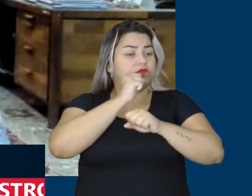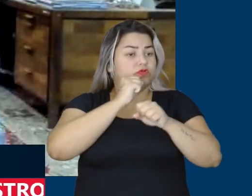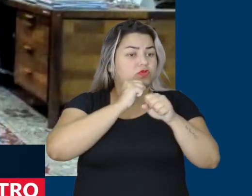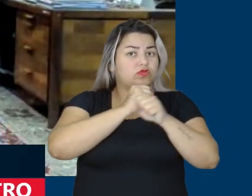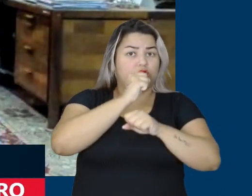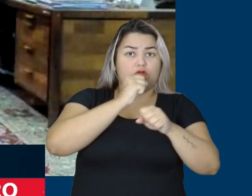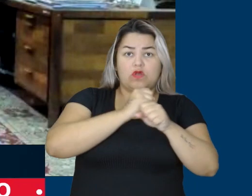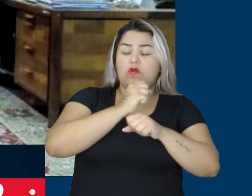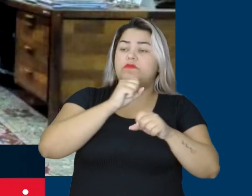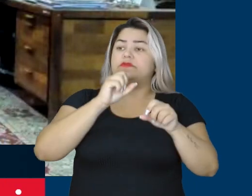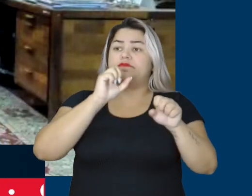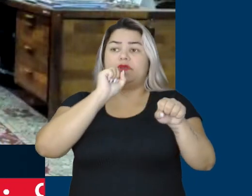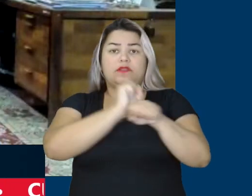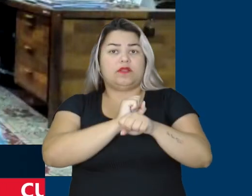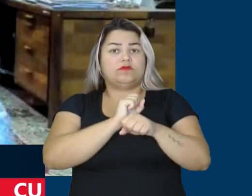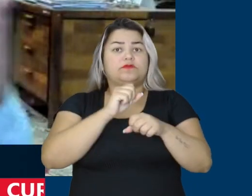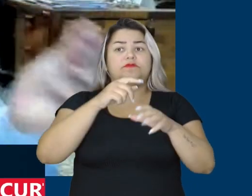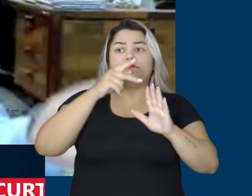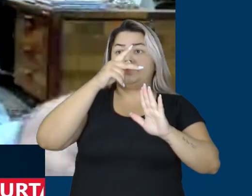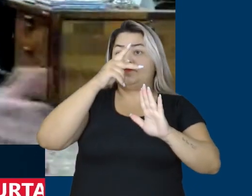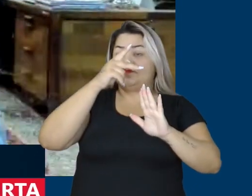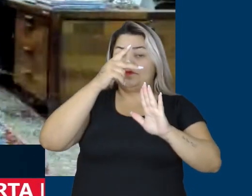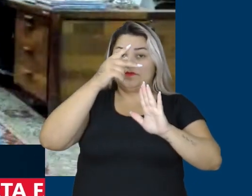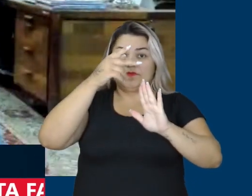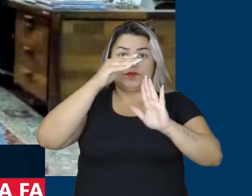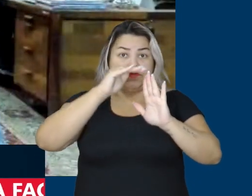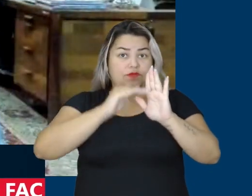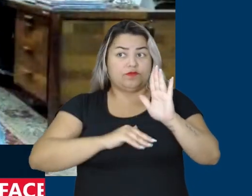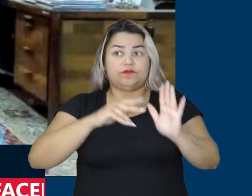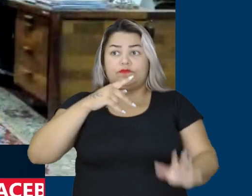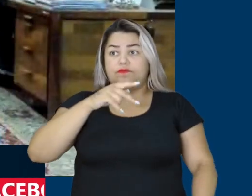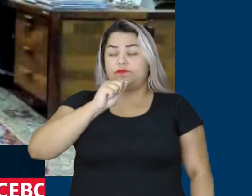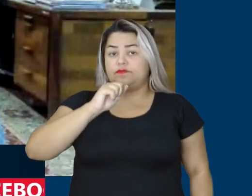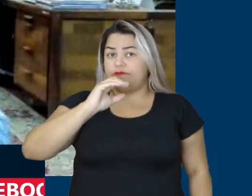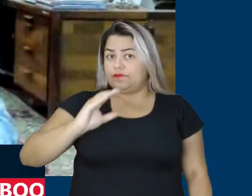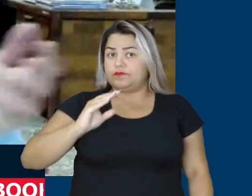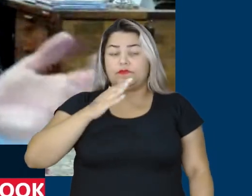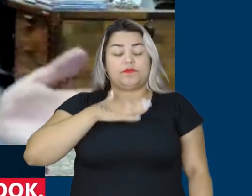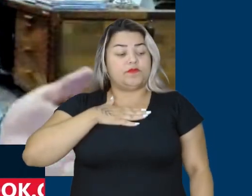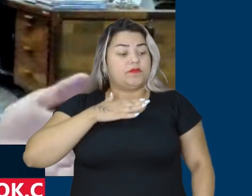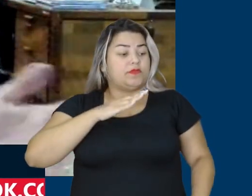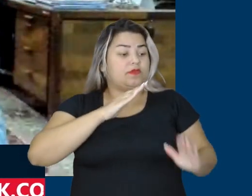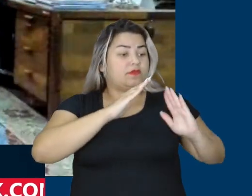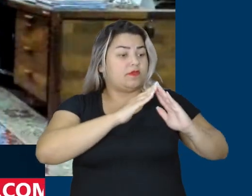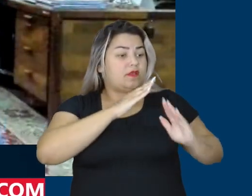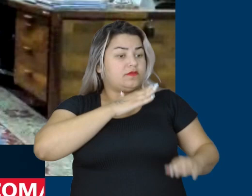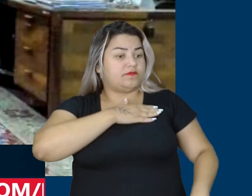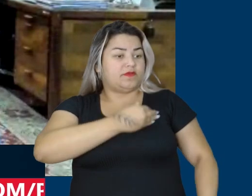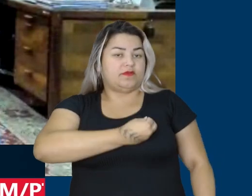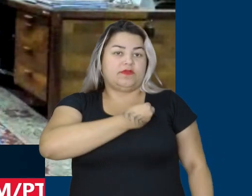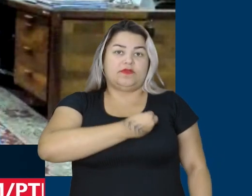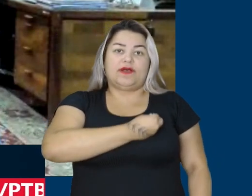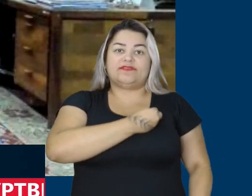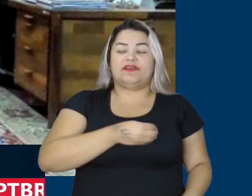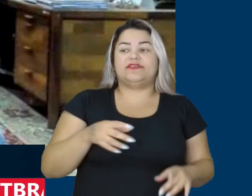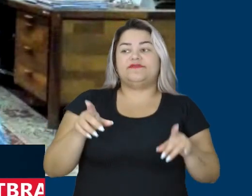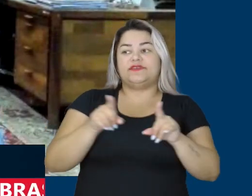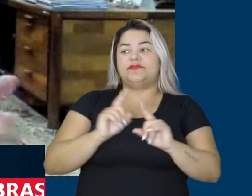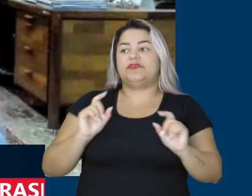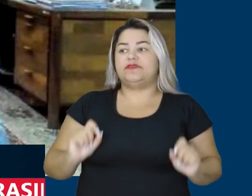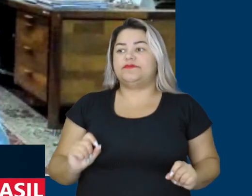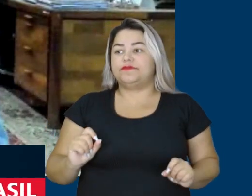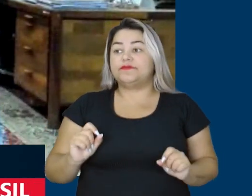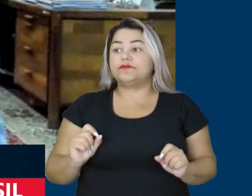das políticas públicas, instituição de novos programas, seja no parque, seja do Minha Casa Minha Vida, entre tantos outros programas, para cultura, para